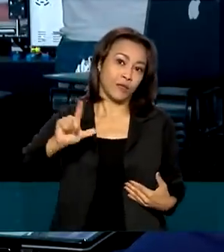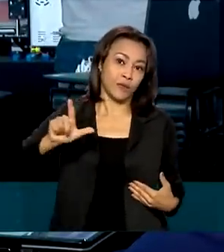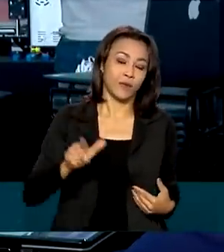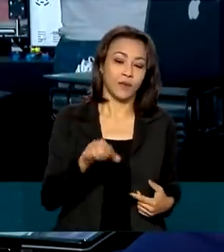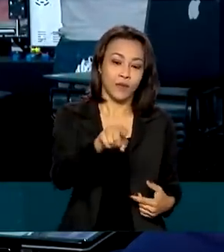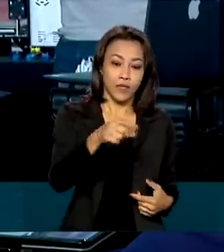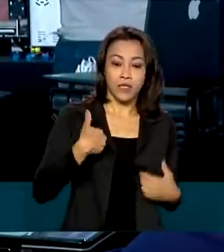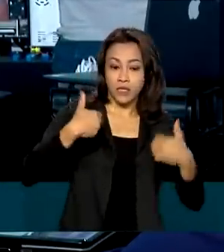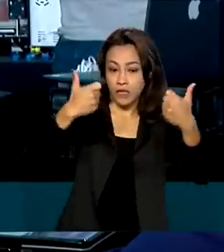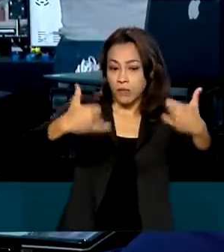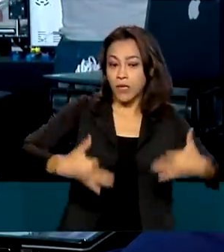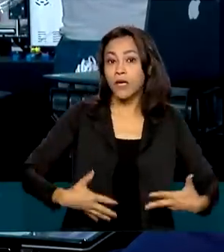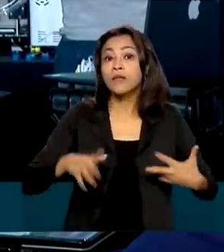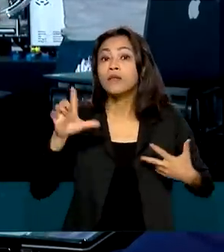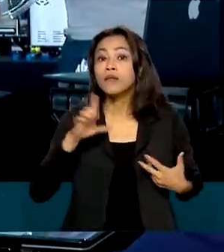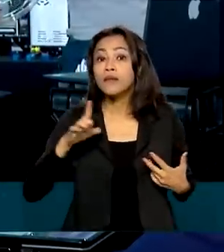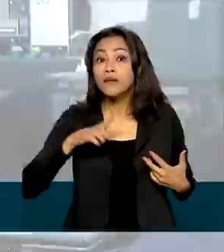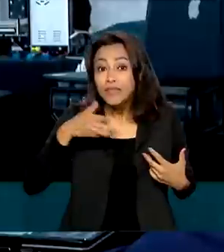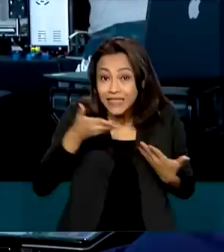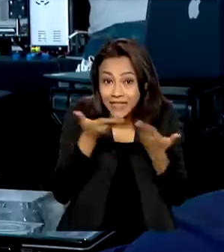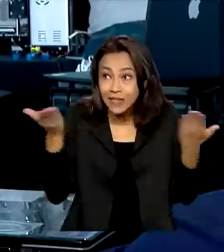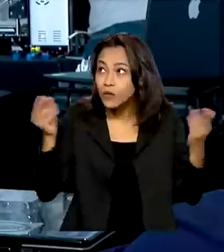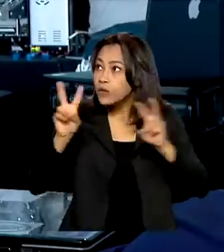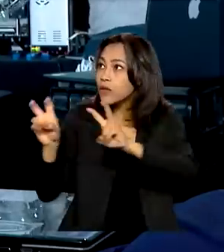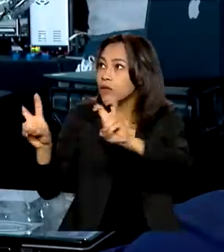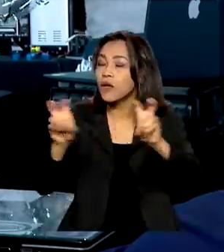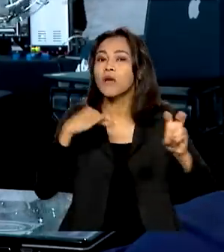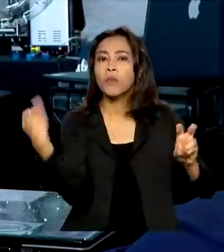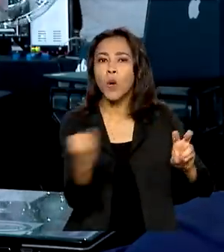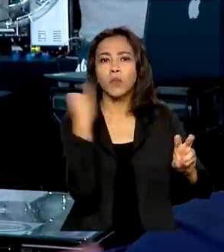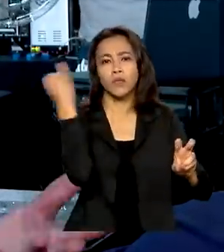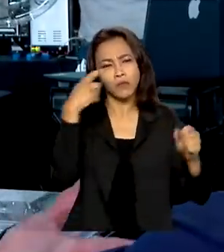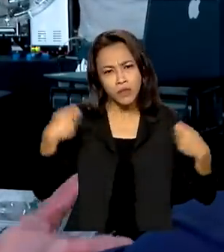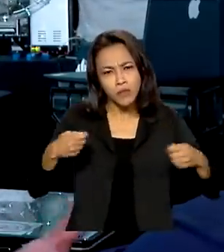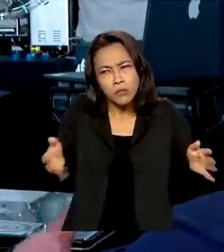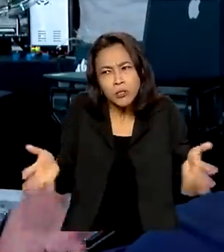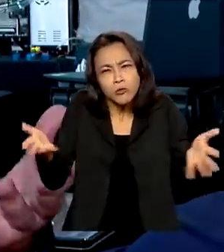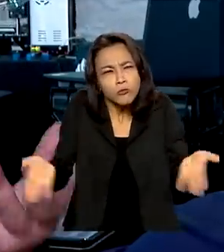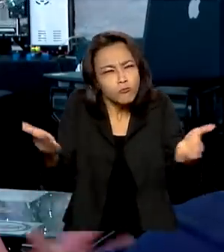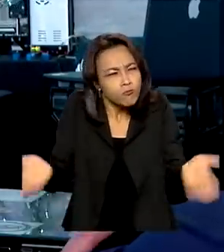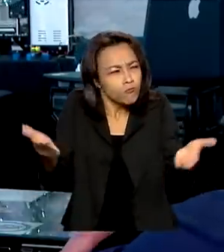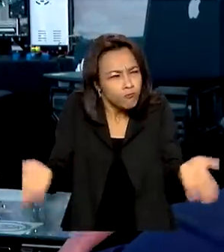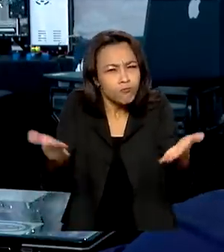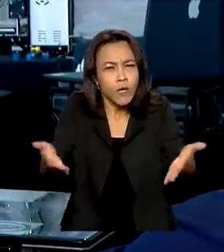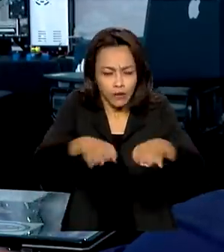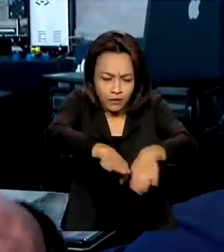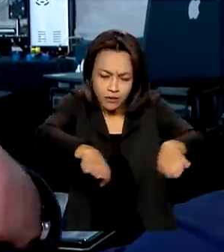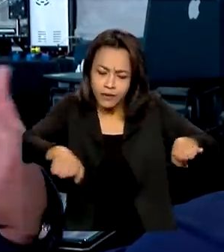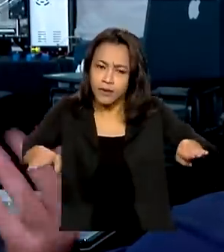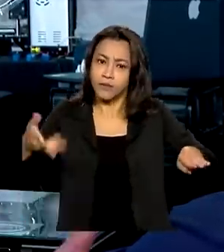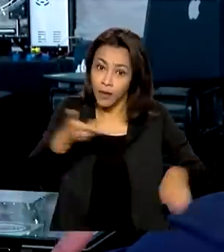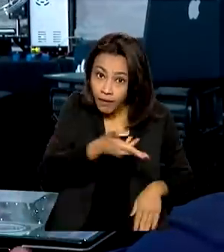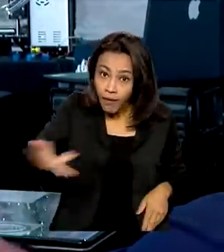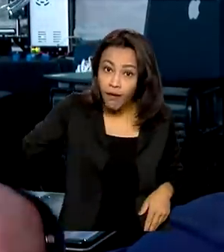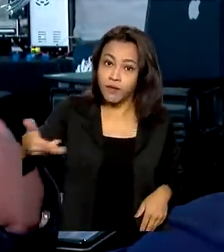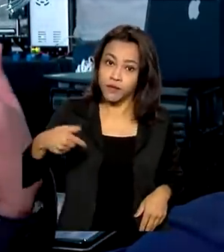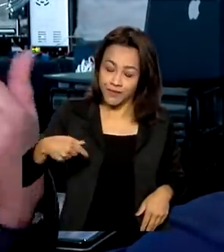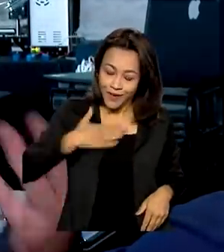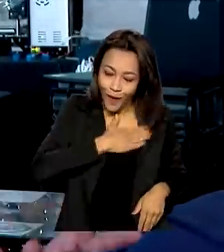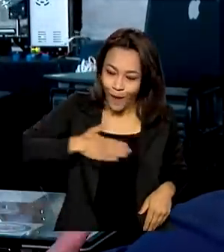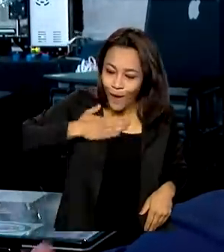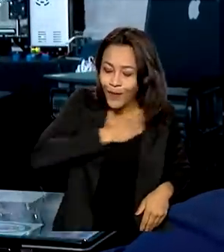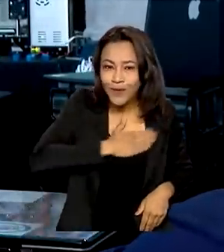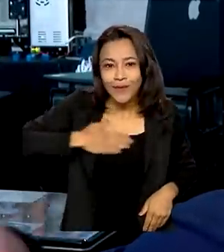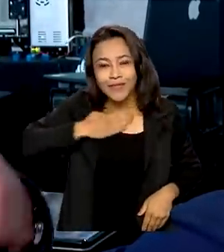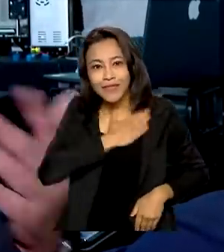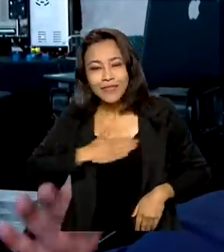embutida que é importantíssima para o país. A gente precisa fomentar esse interesse e manter isso nas crianças, para que elas cresçam gostando de